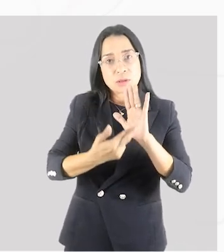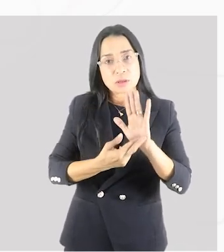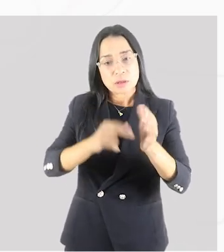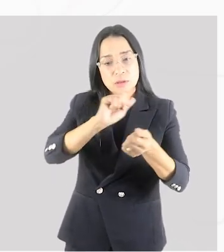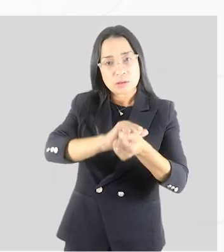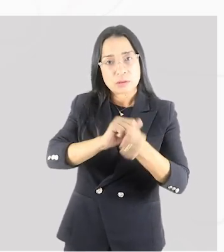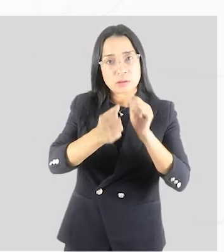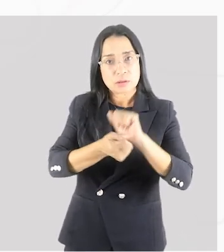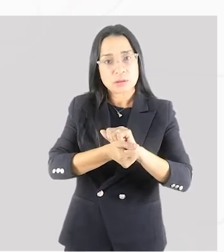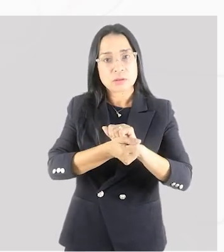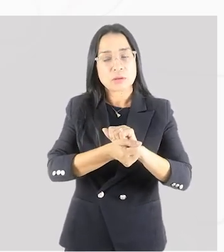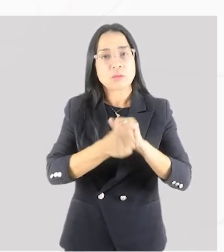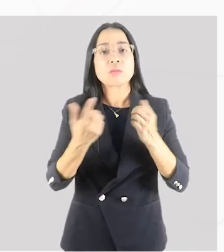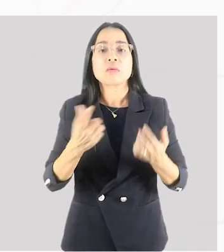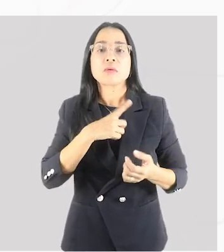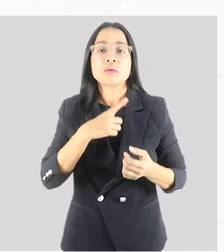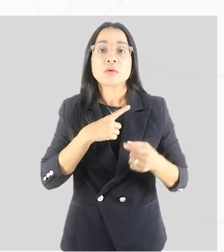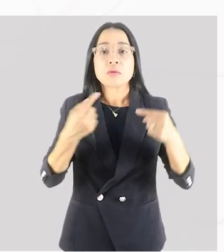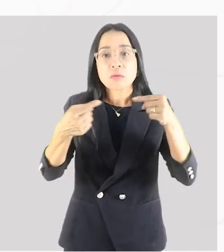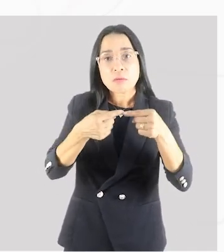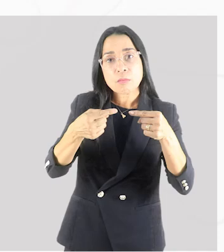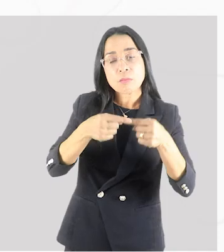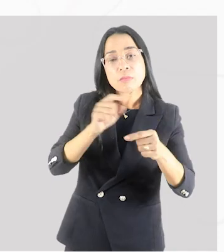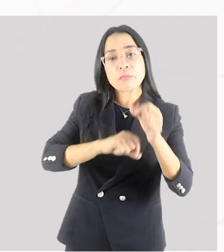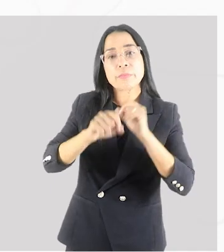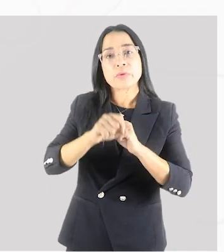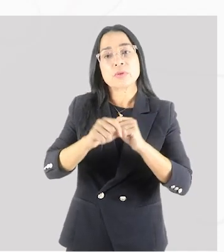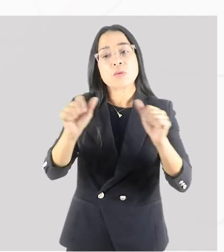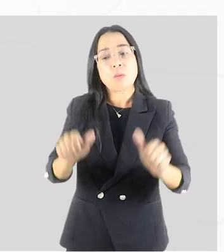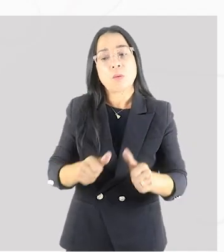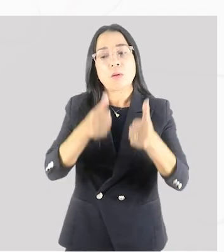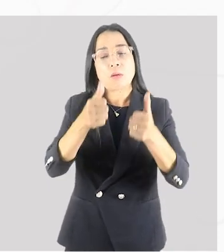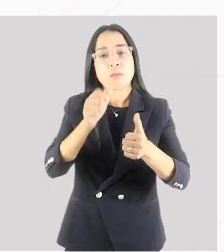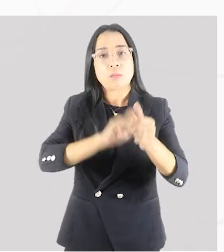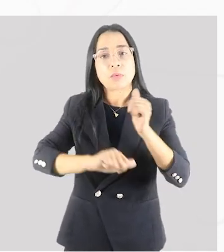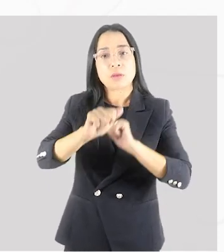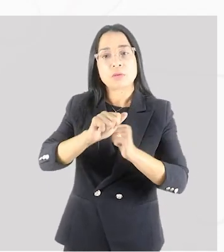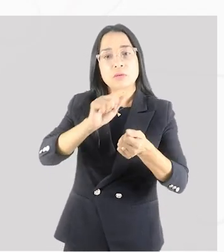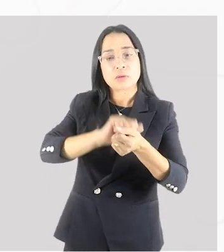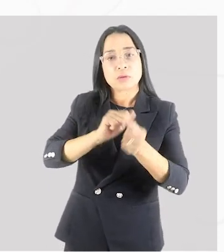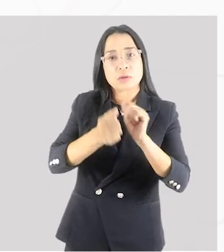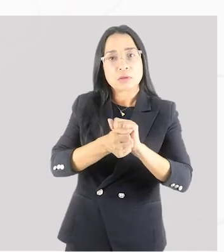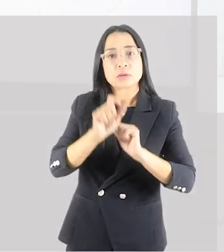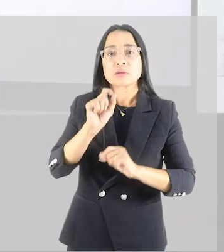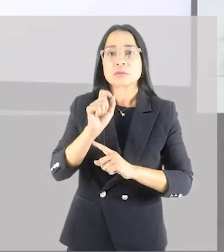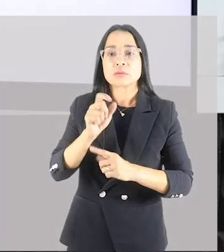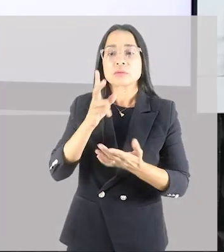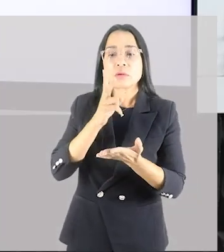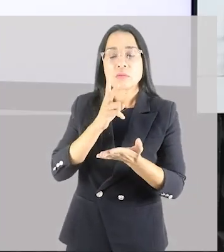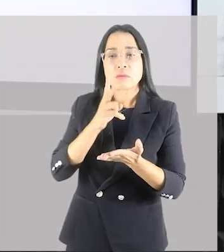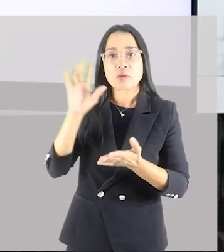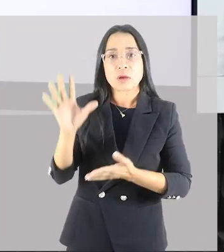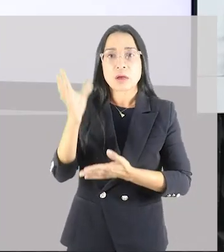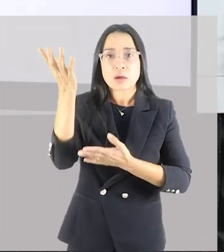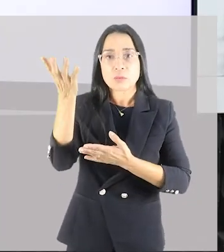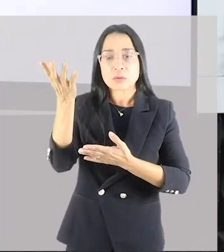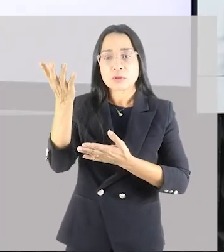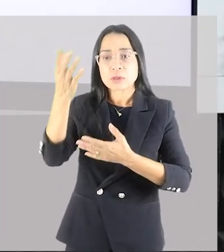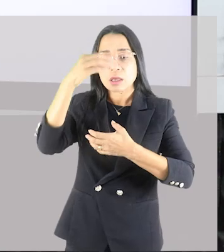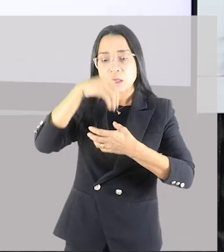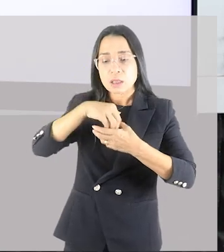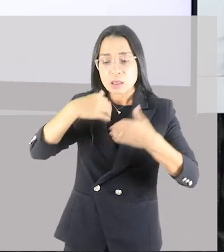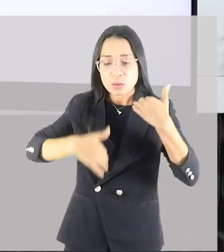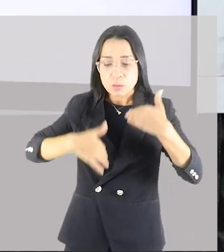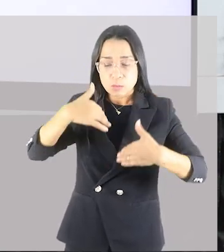adaptação. Então, tem a ver com a melhora, com as adaptações que vão ocorrer dentro dos órgãos e